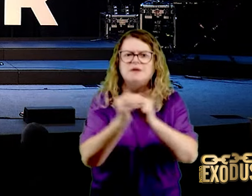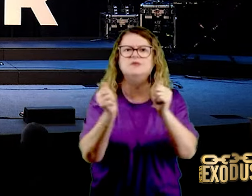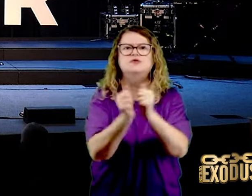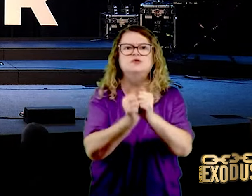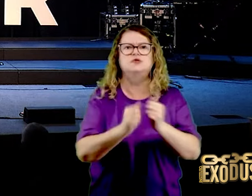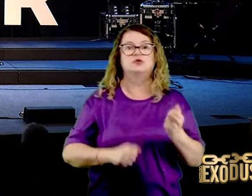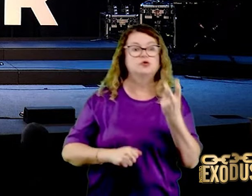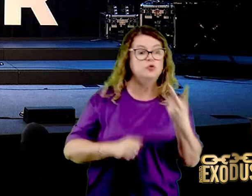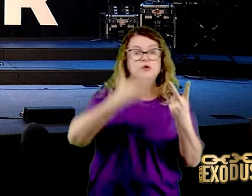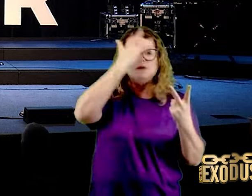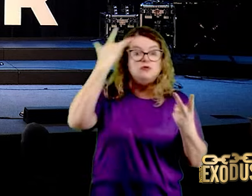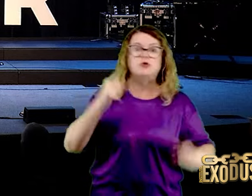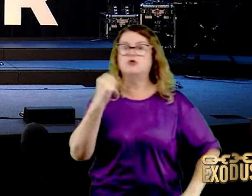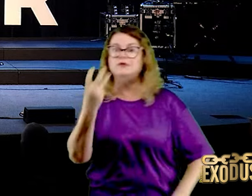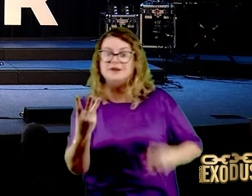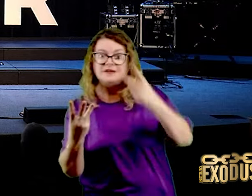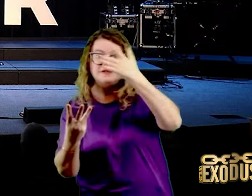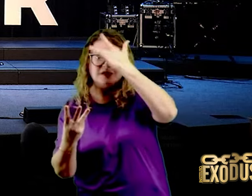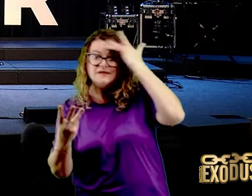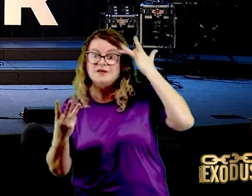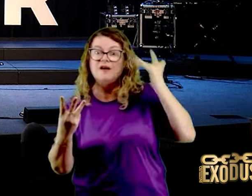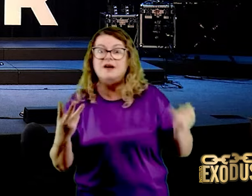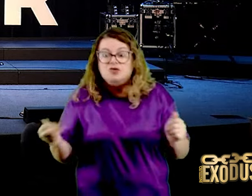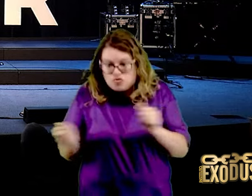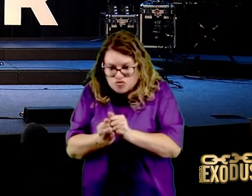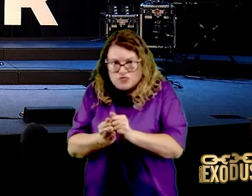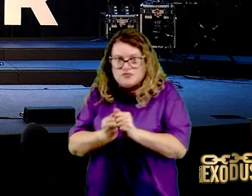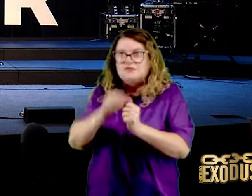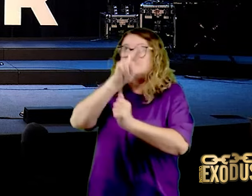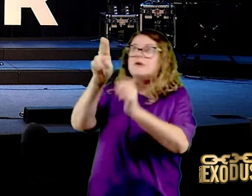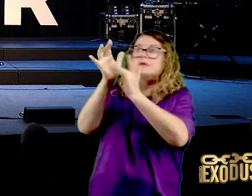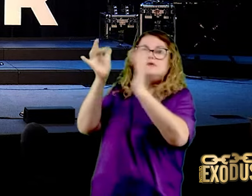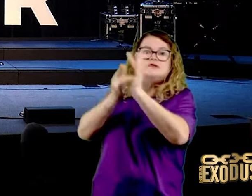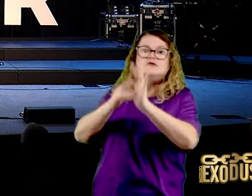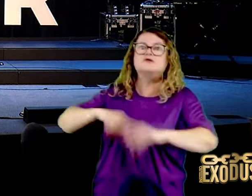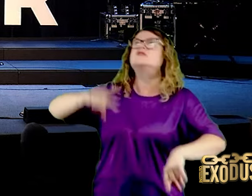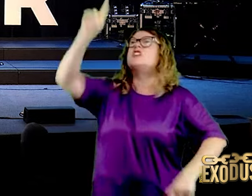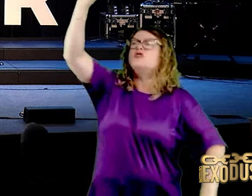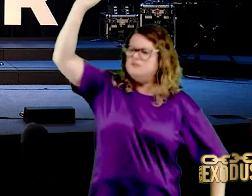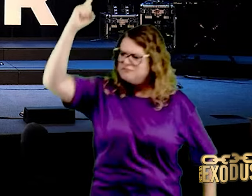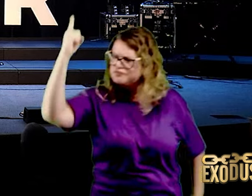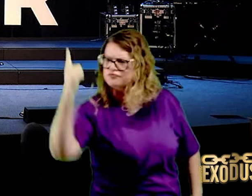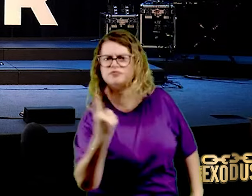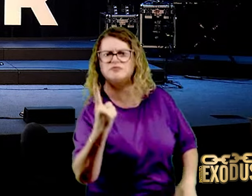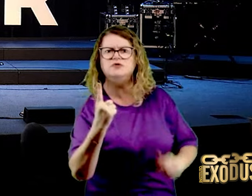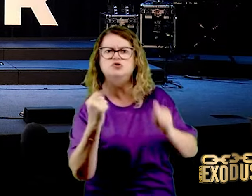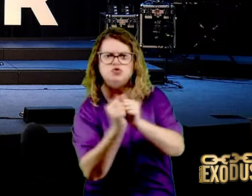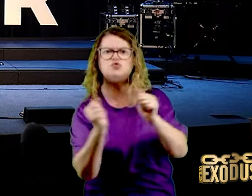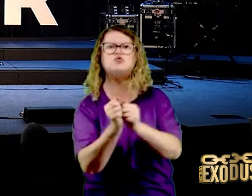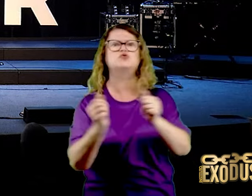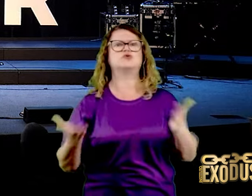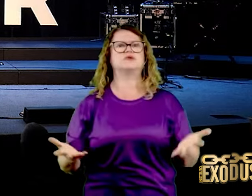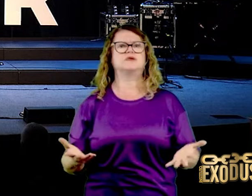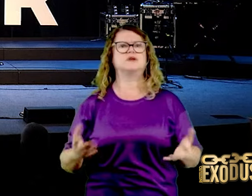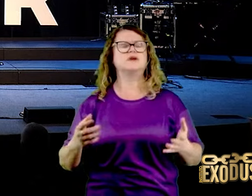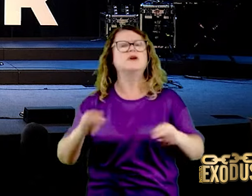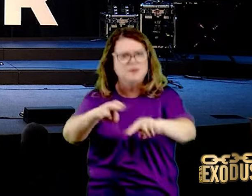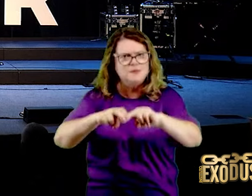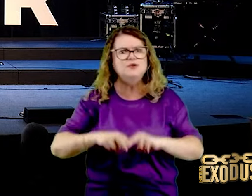nome, gente, não existe resistência espiritual. Por que a gente se reúne no quarta-fária aqui, para a gente orar junto.